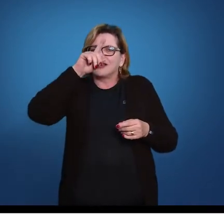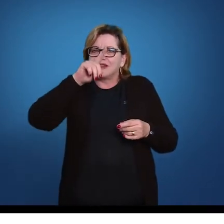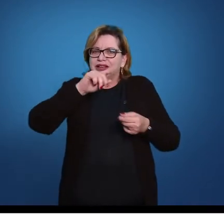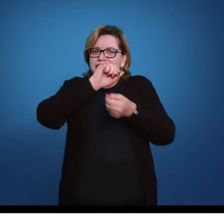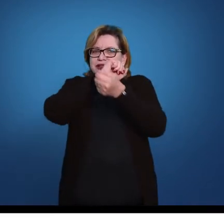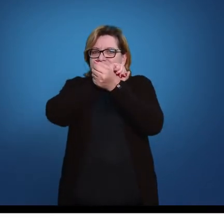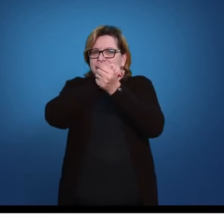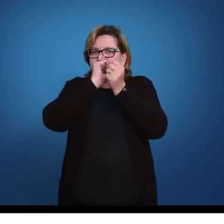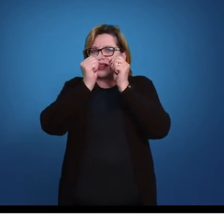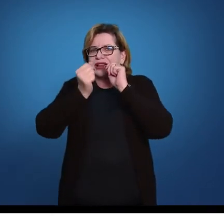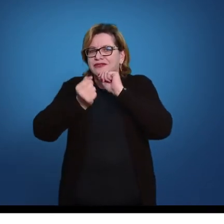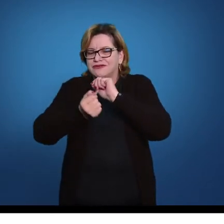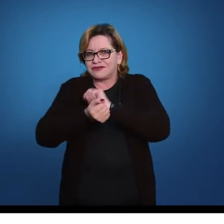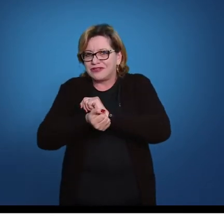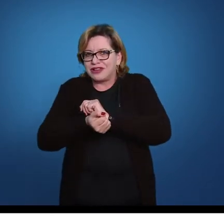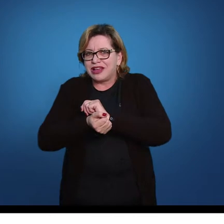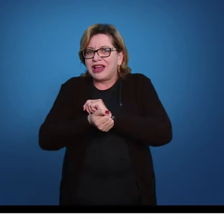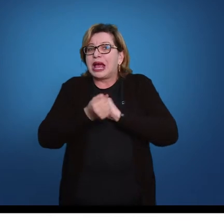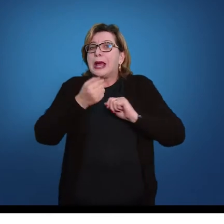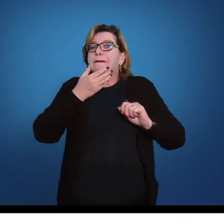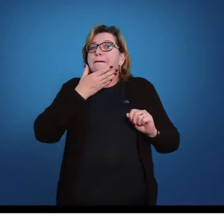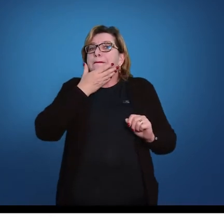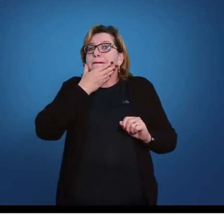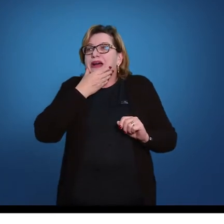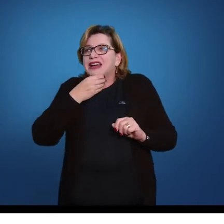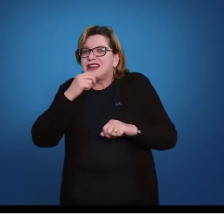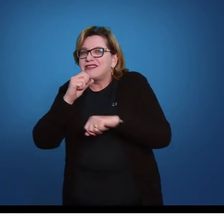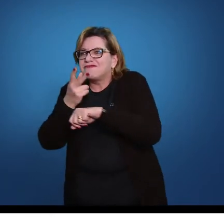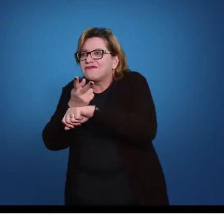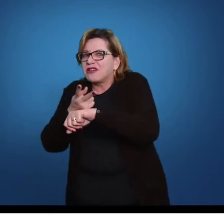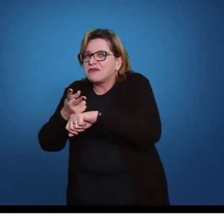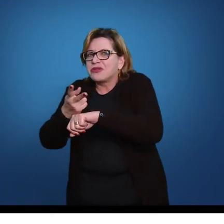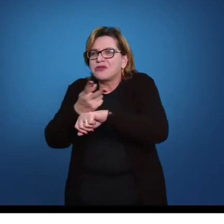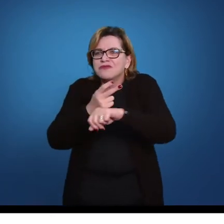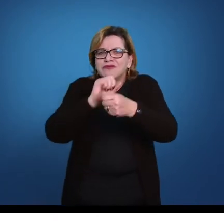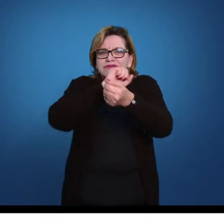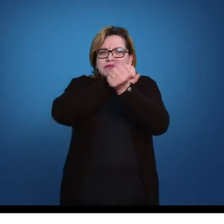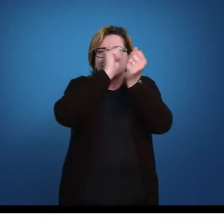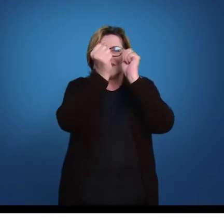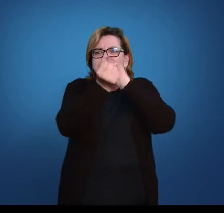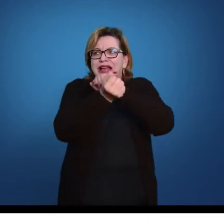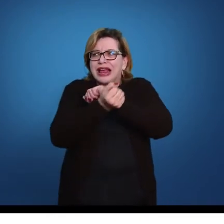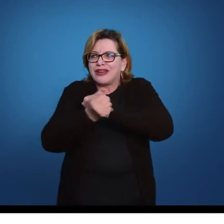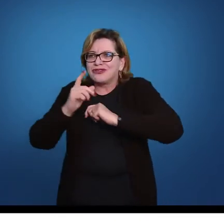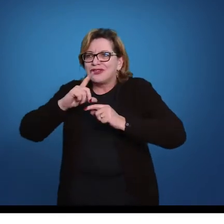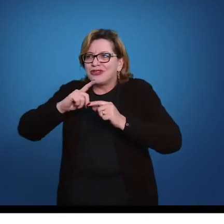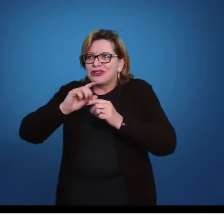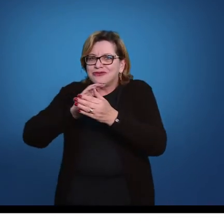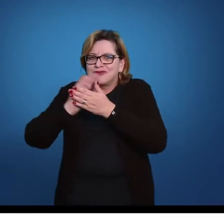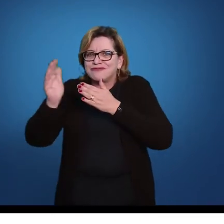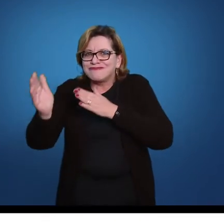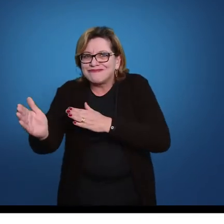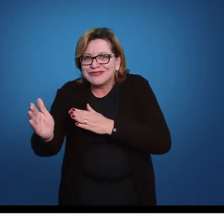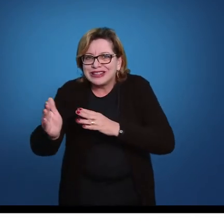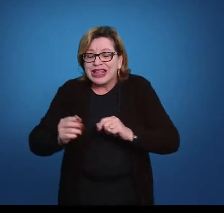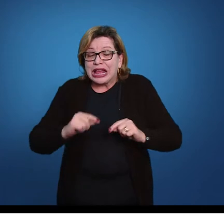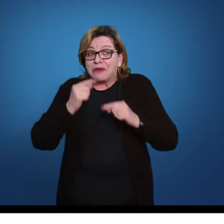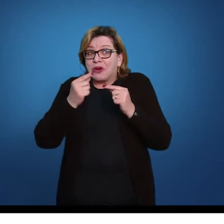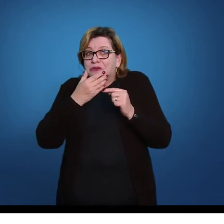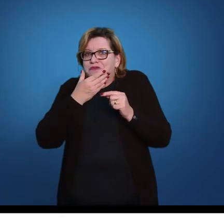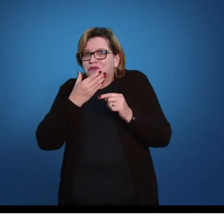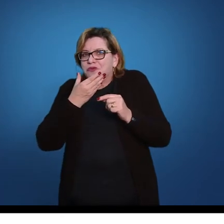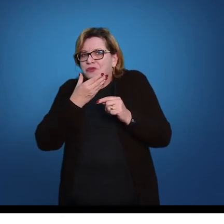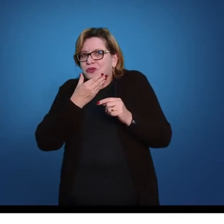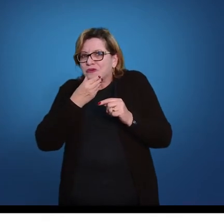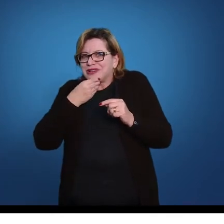perseguidor de escravos. O seu pai caçava escravos. Então, Benjamin fugiu da fazenda